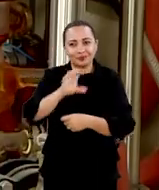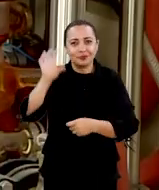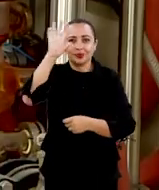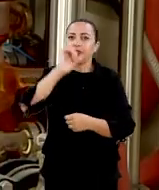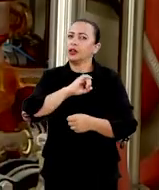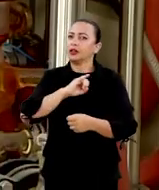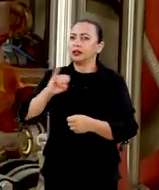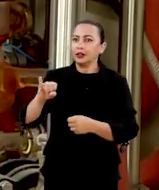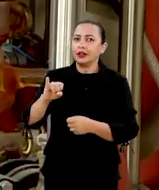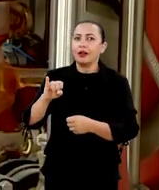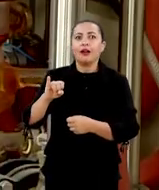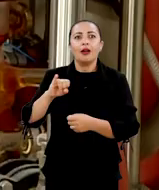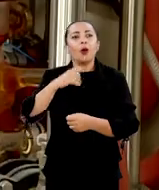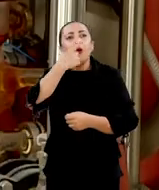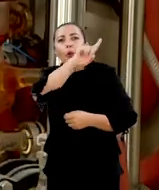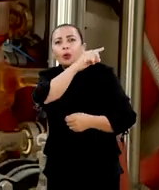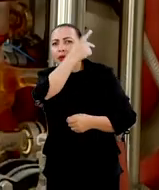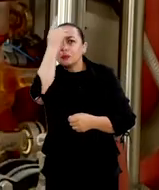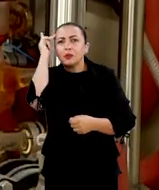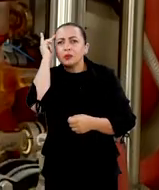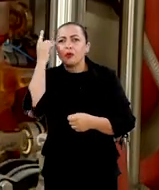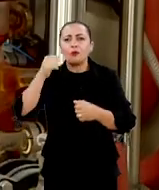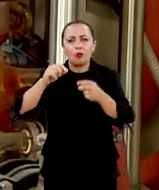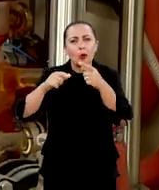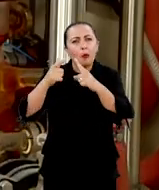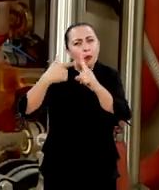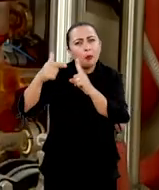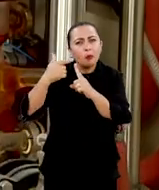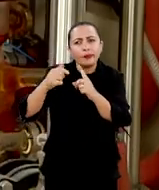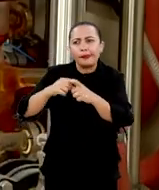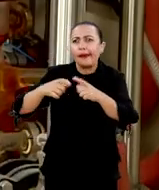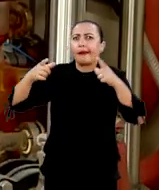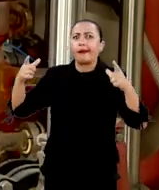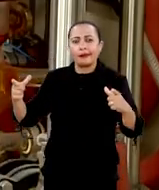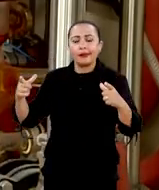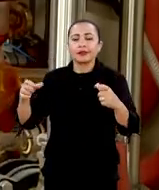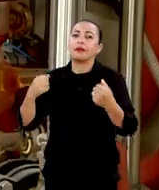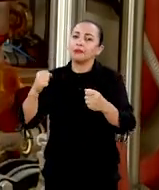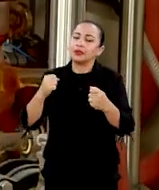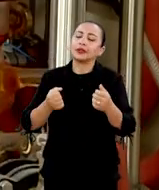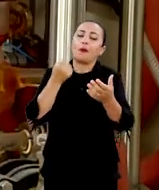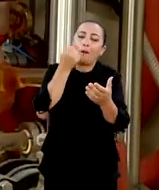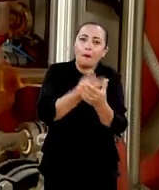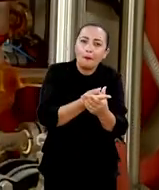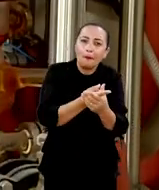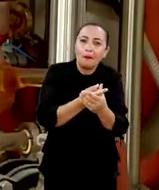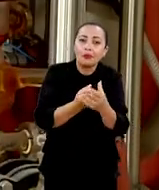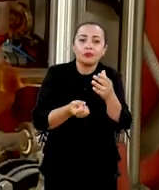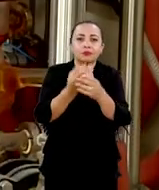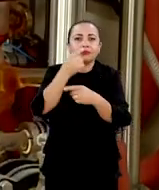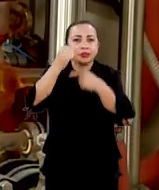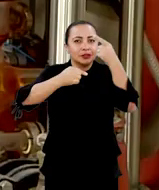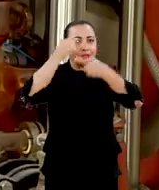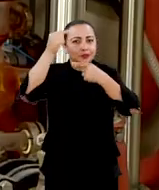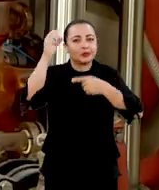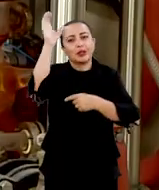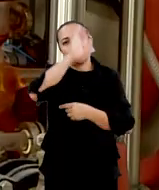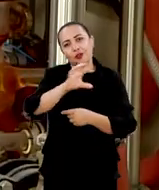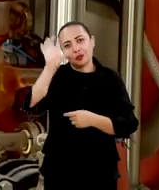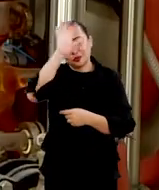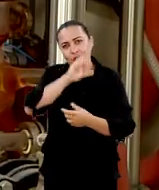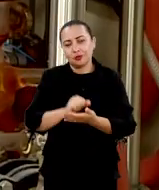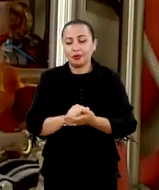ou seja, se alguém for produzir em grande quantidade, vai ter que comprar essa matéria-prima regional. E